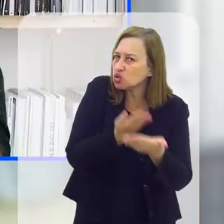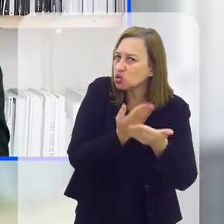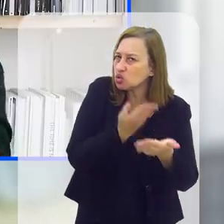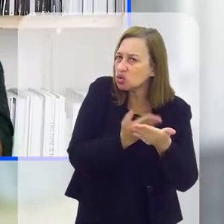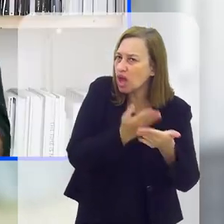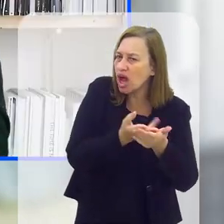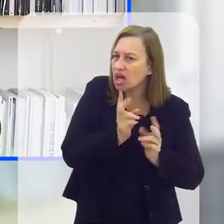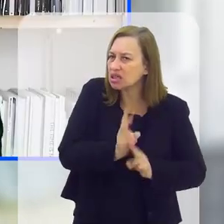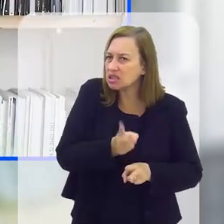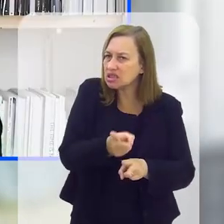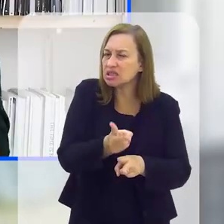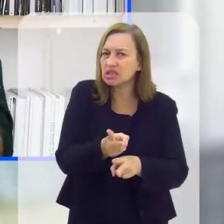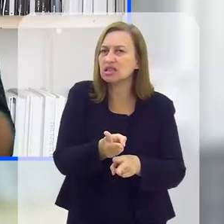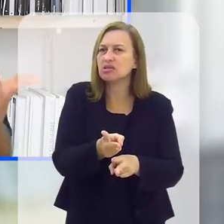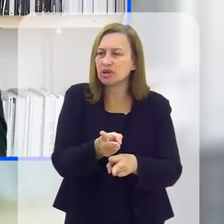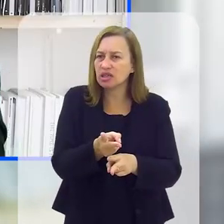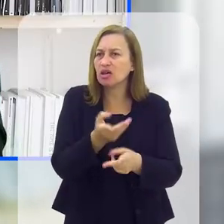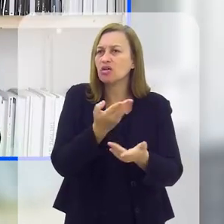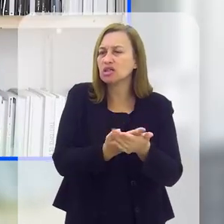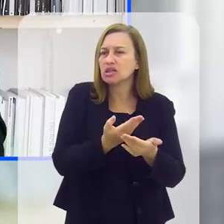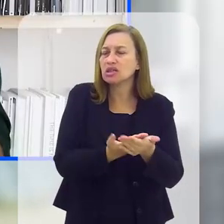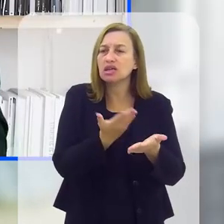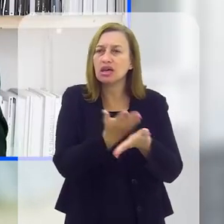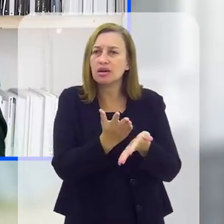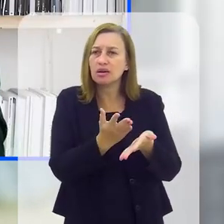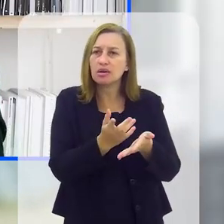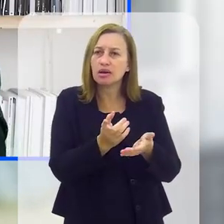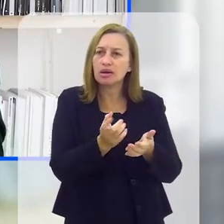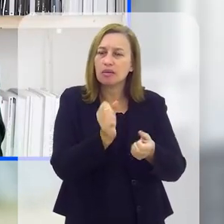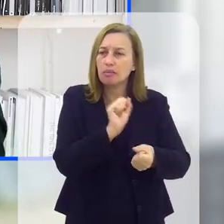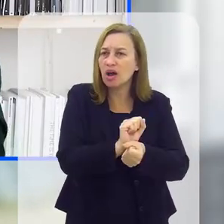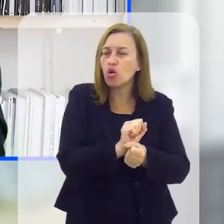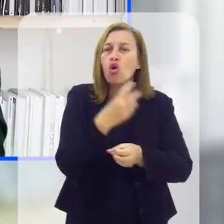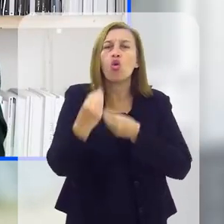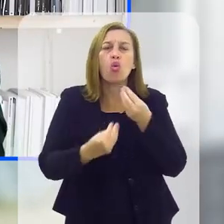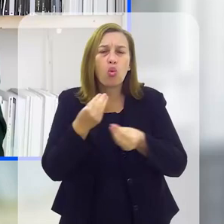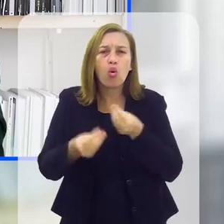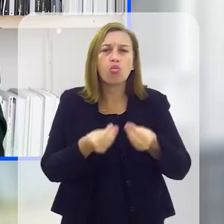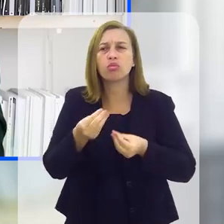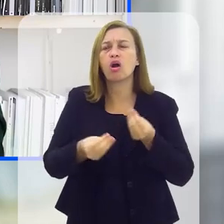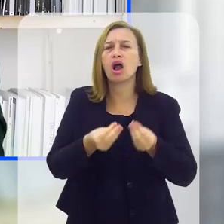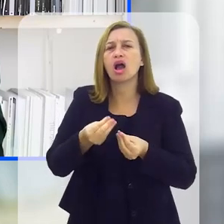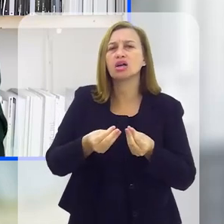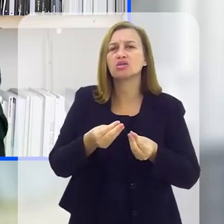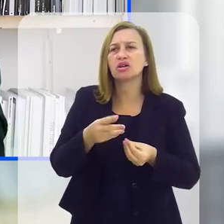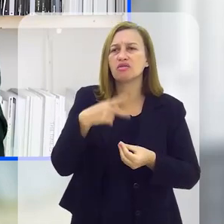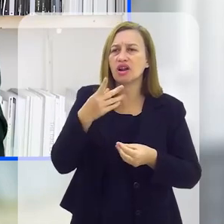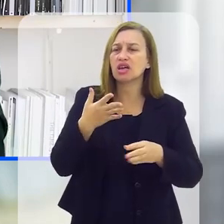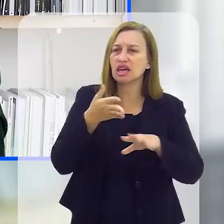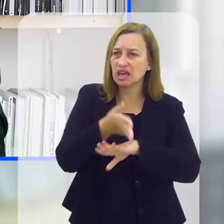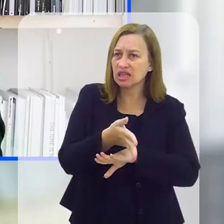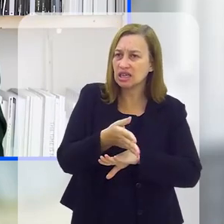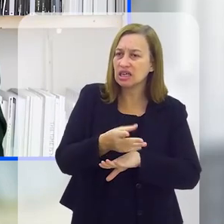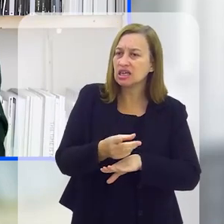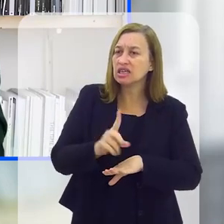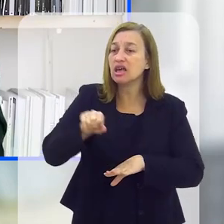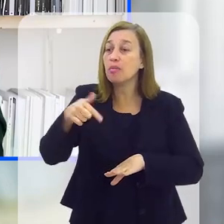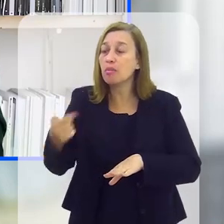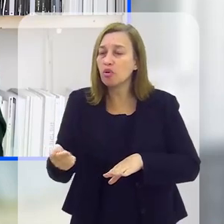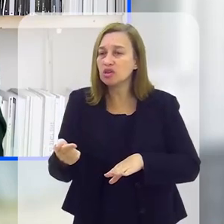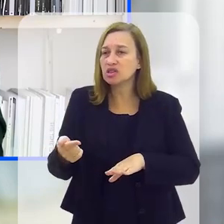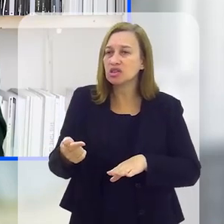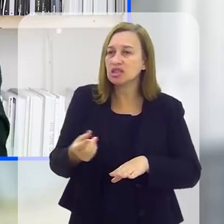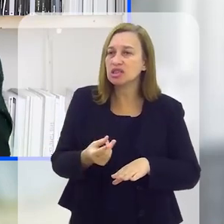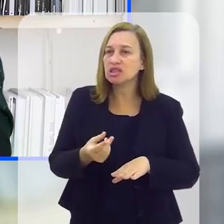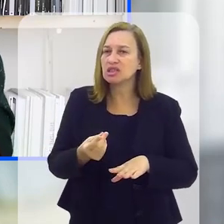enfim, ou dá seguimento ao ensino que ele parou, muitas vezes pode ter parado, como é que a senhora diria que ele, quando ele entra e depois